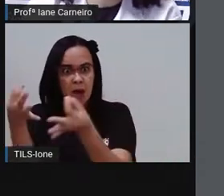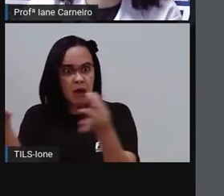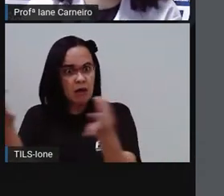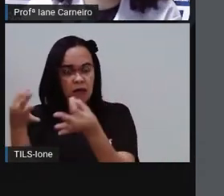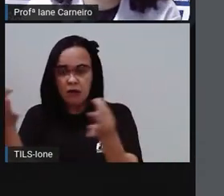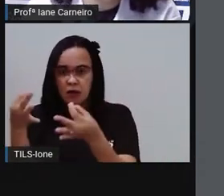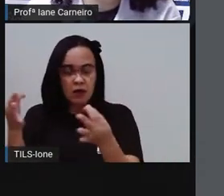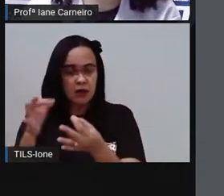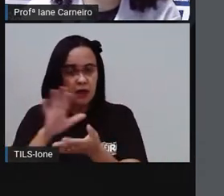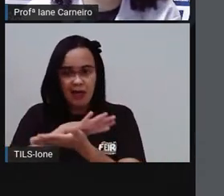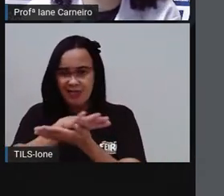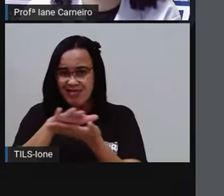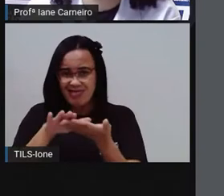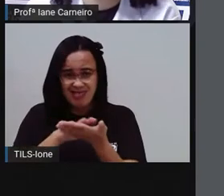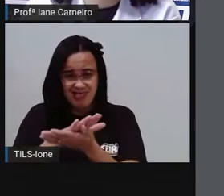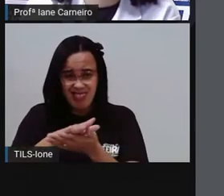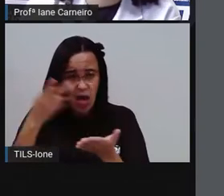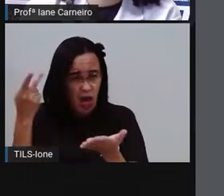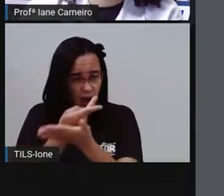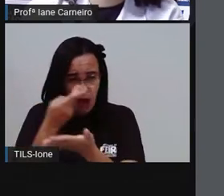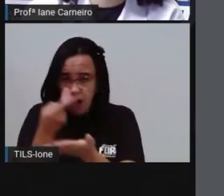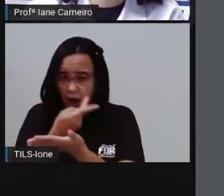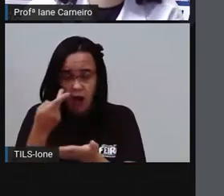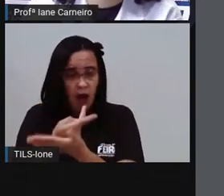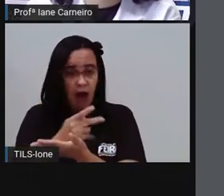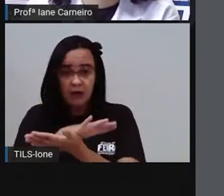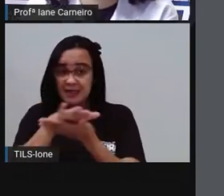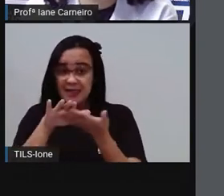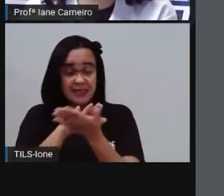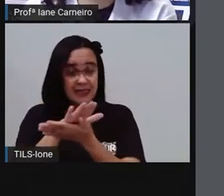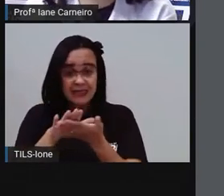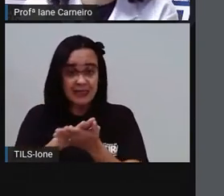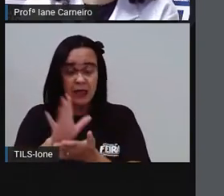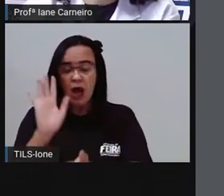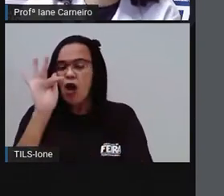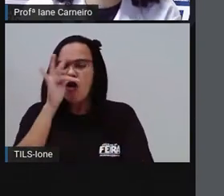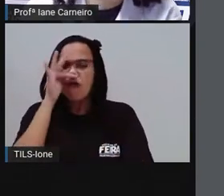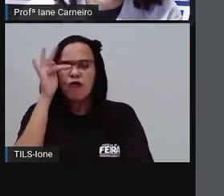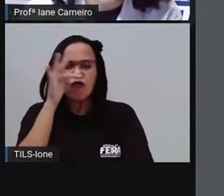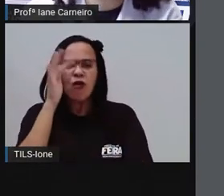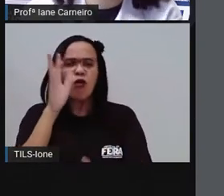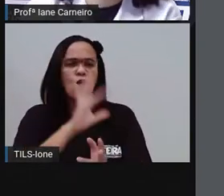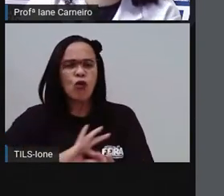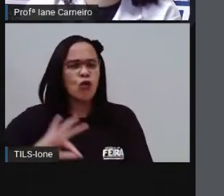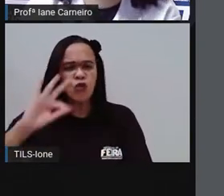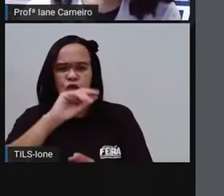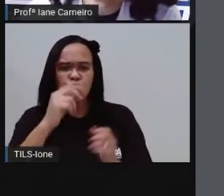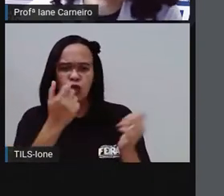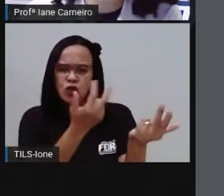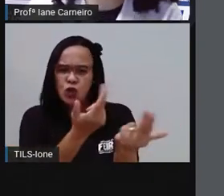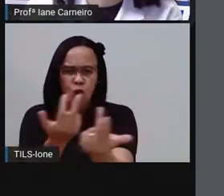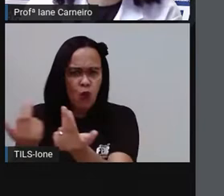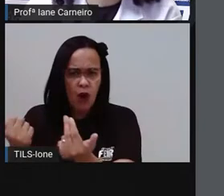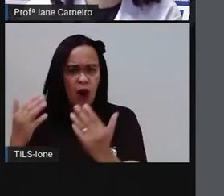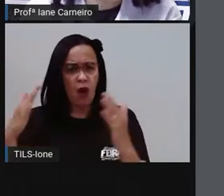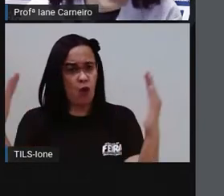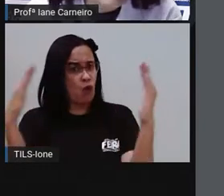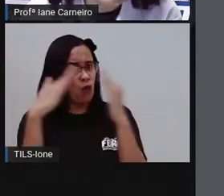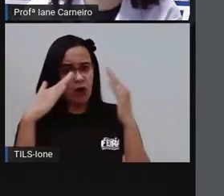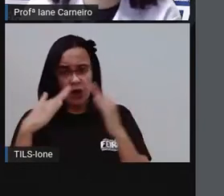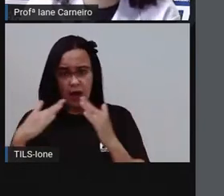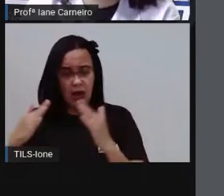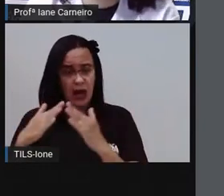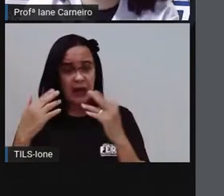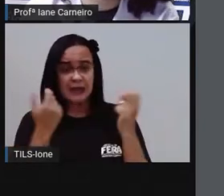Nada parecia ter defeito. Todas as flores eram iguais. Todas as casas eram iguais. Todas as